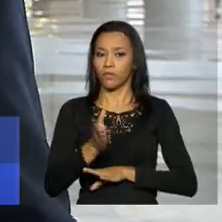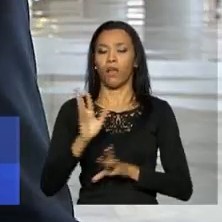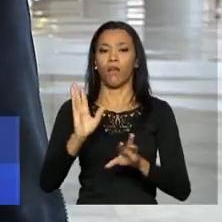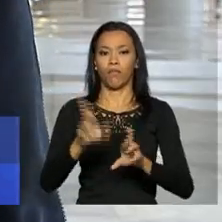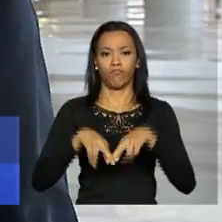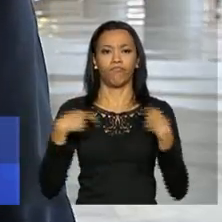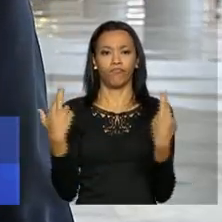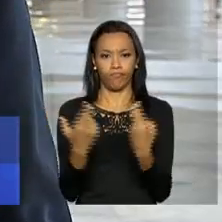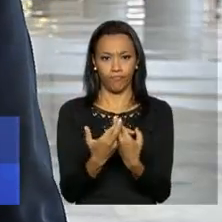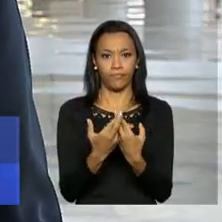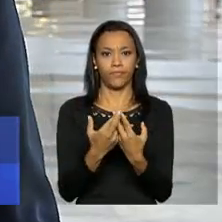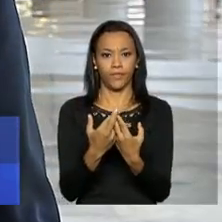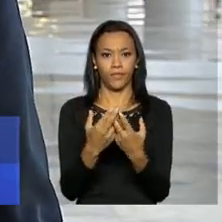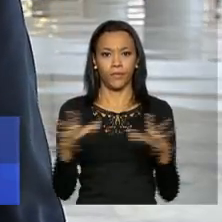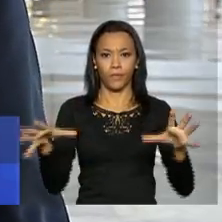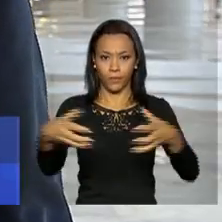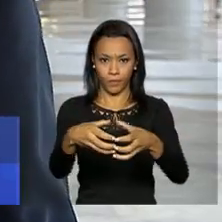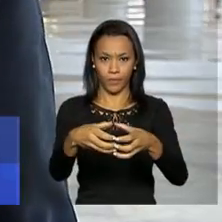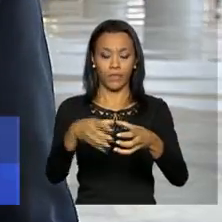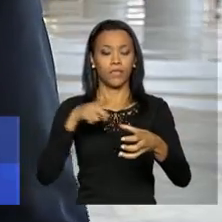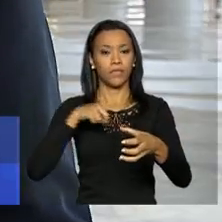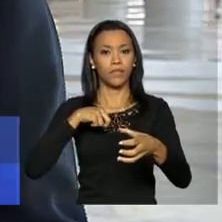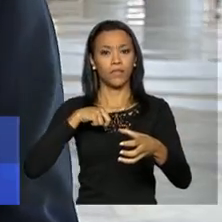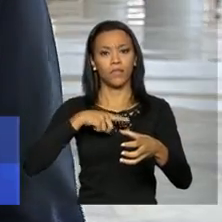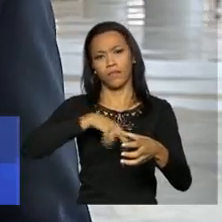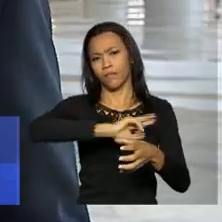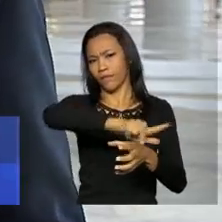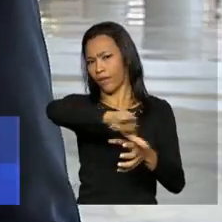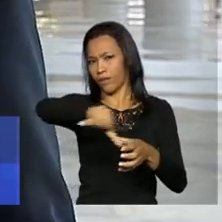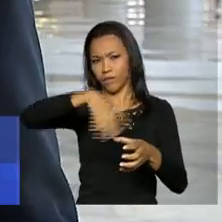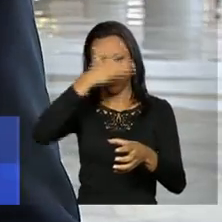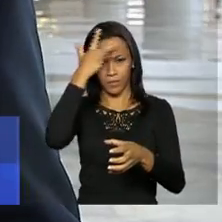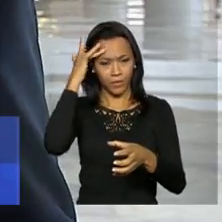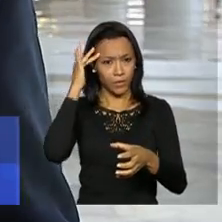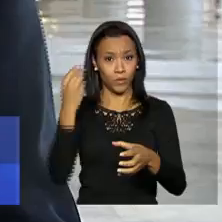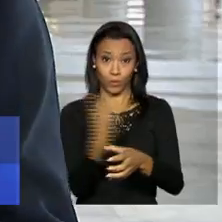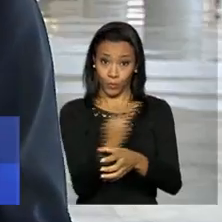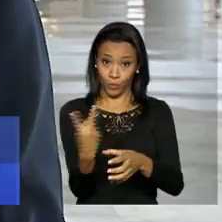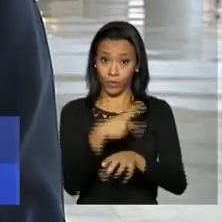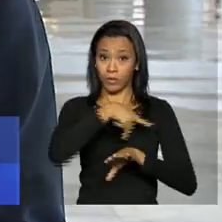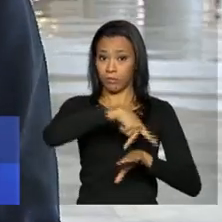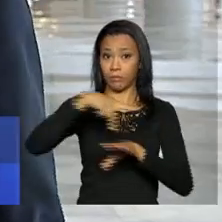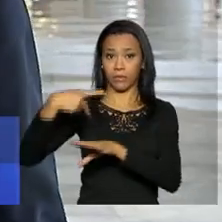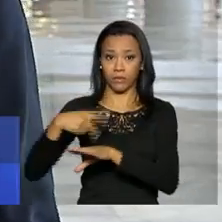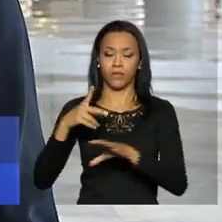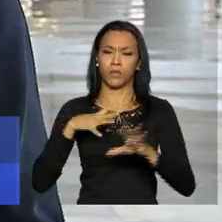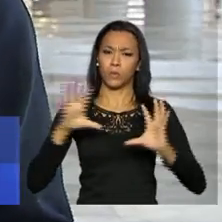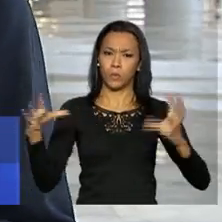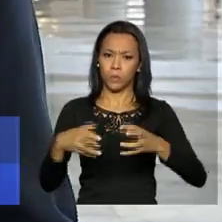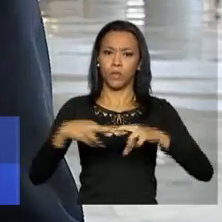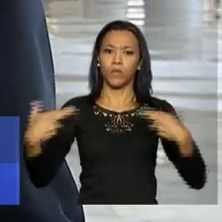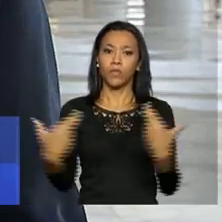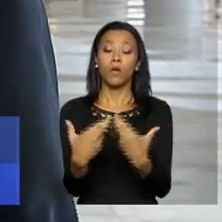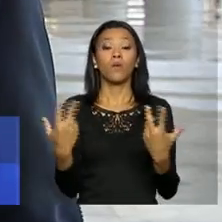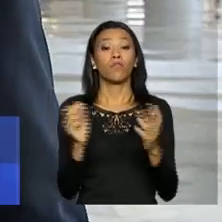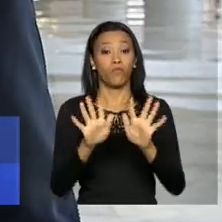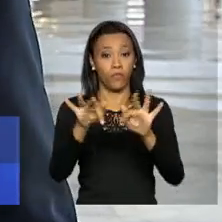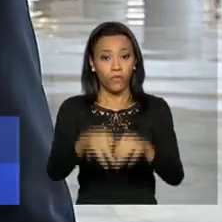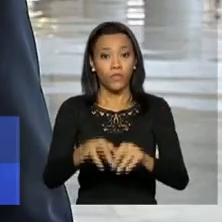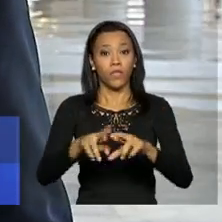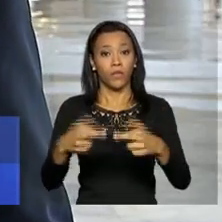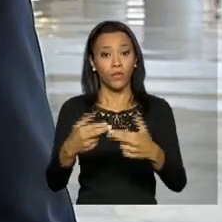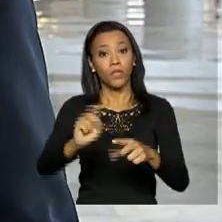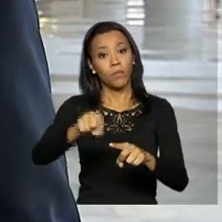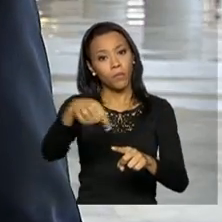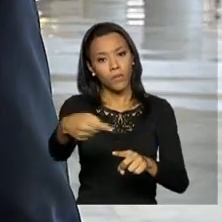Planalto. Uma reunião ampliada que conta com a participação de outras autoridades dos dois países. Ao término dessa reunião, os dois presidentes